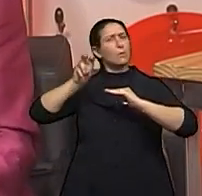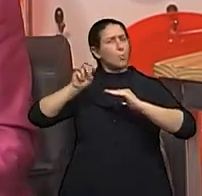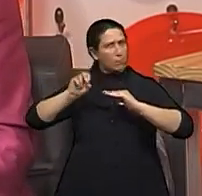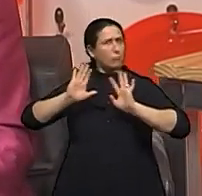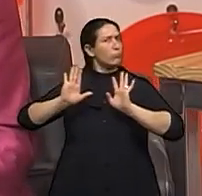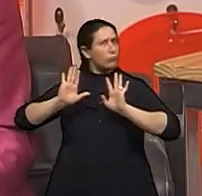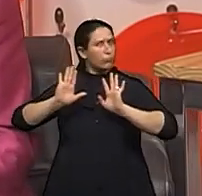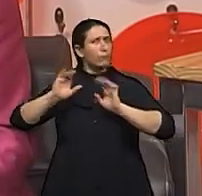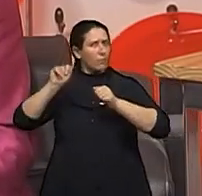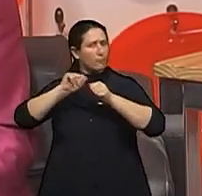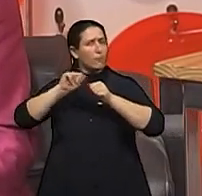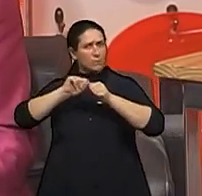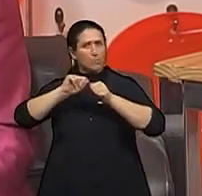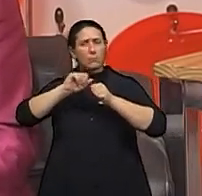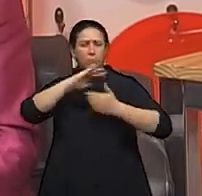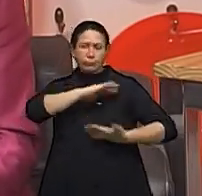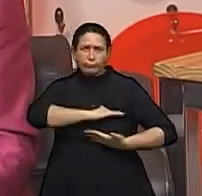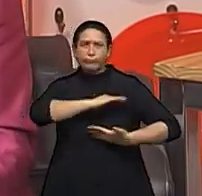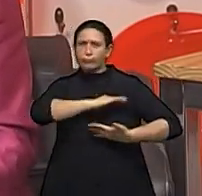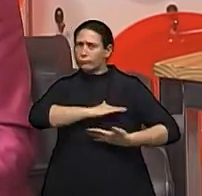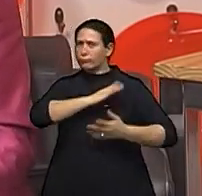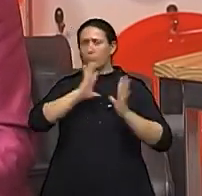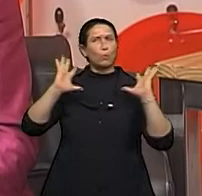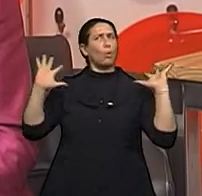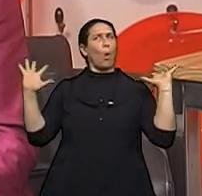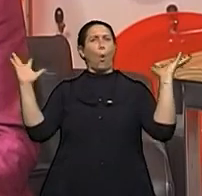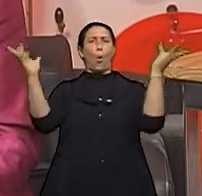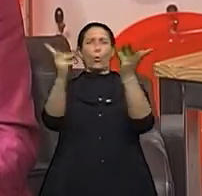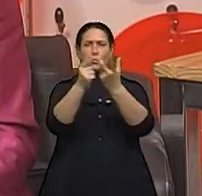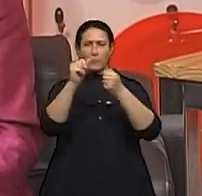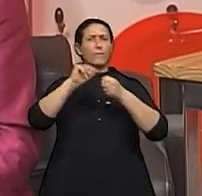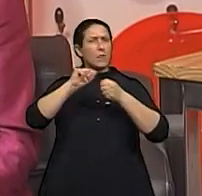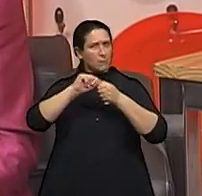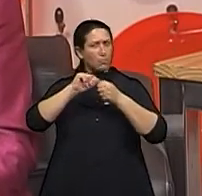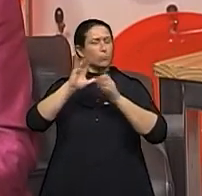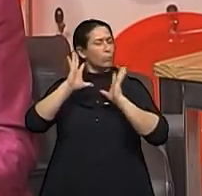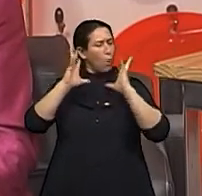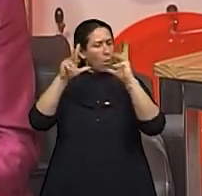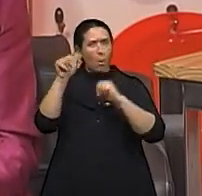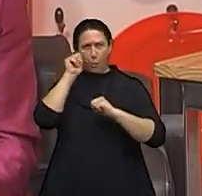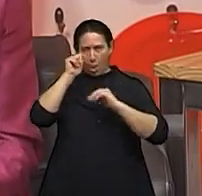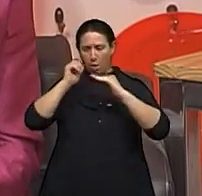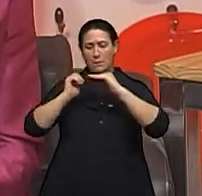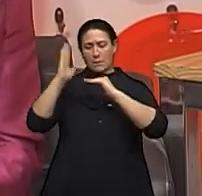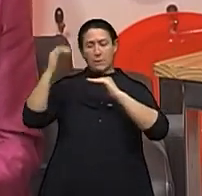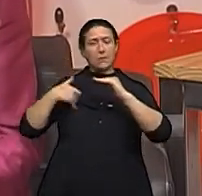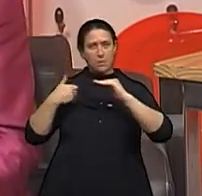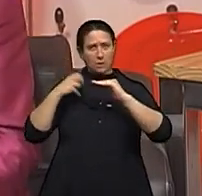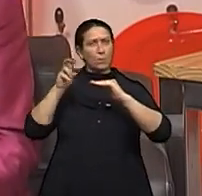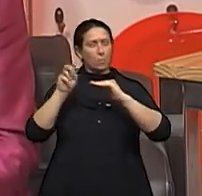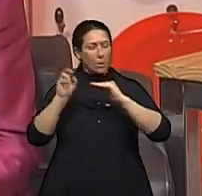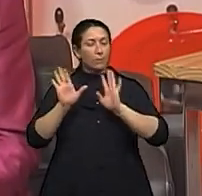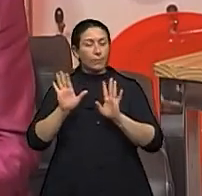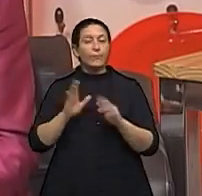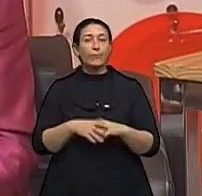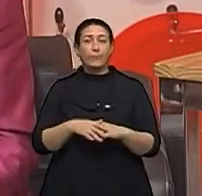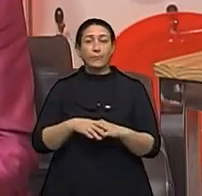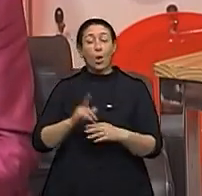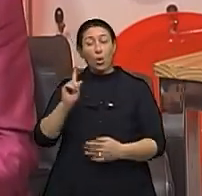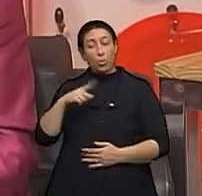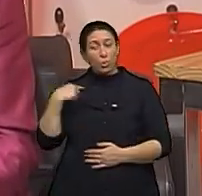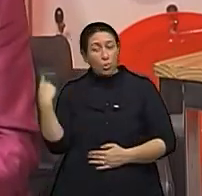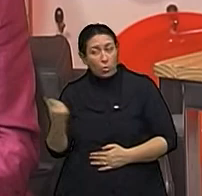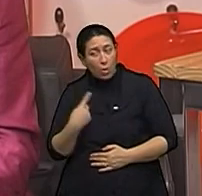a pena já fazer a mamografia para todo mundo. Todas as mulheres. Nós, da sociedade de